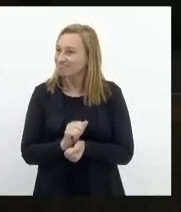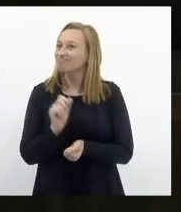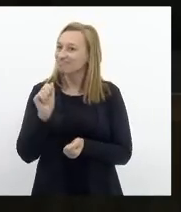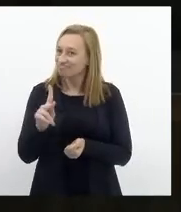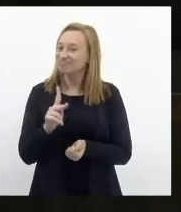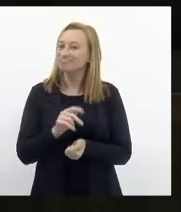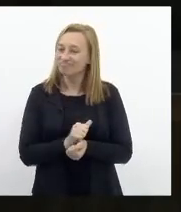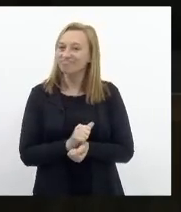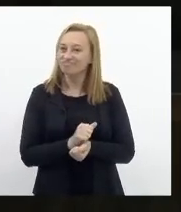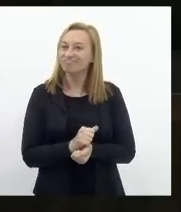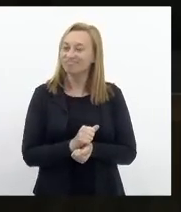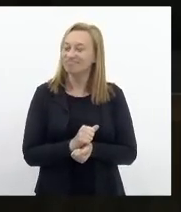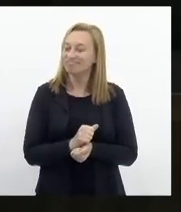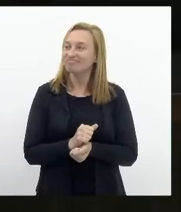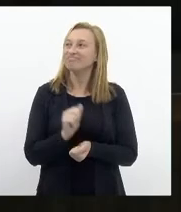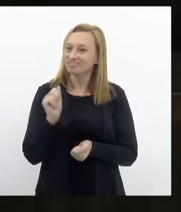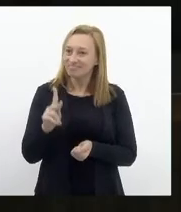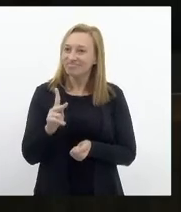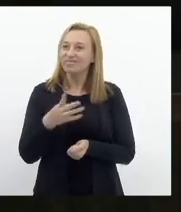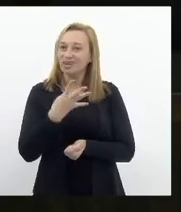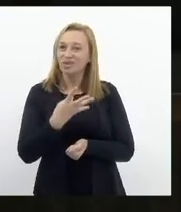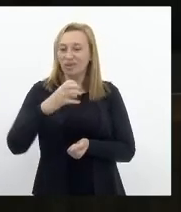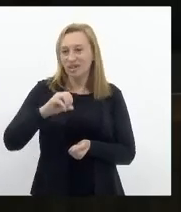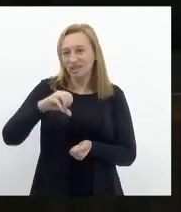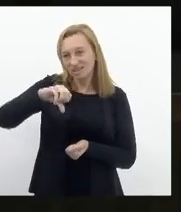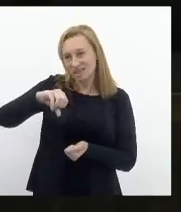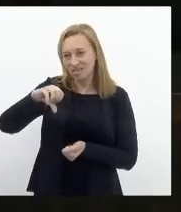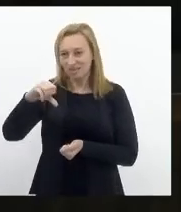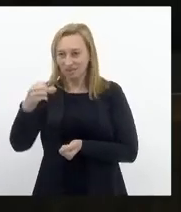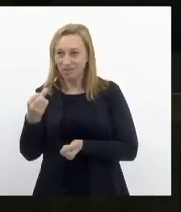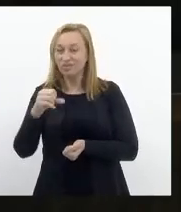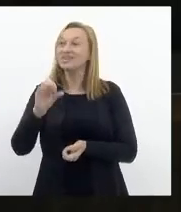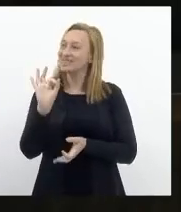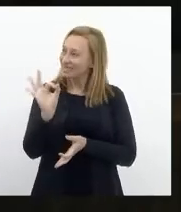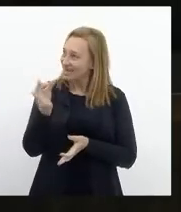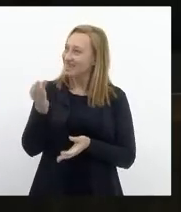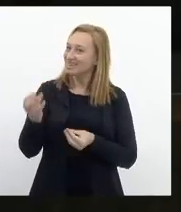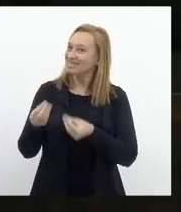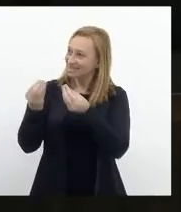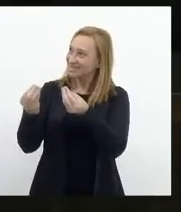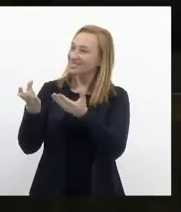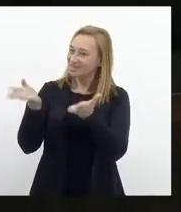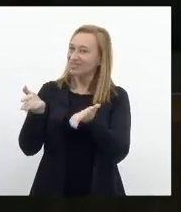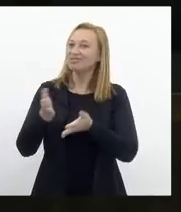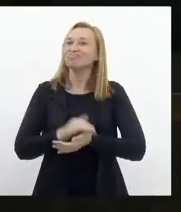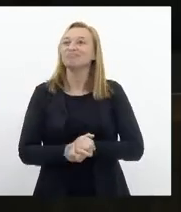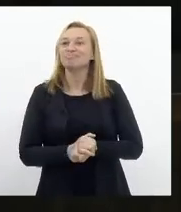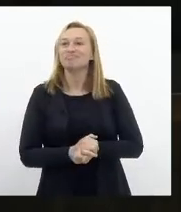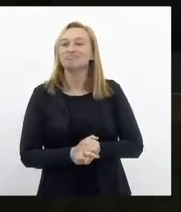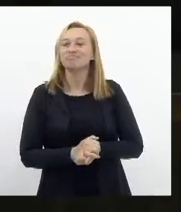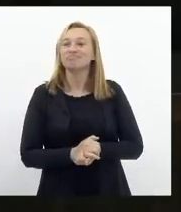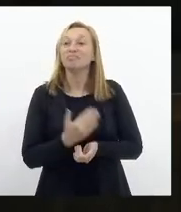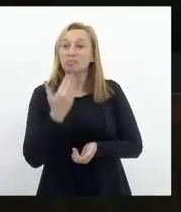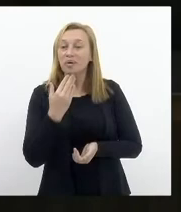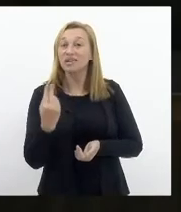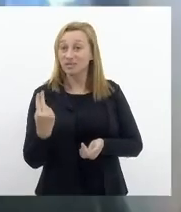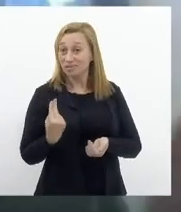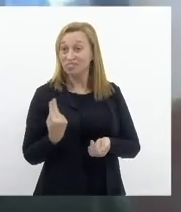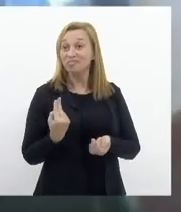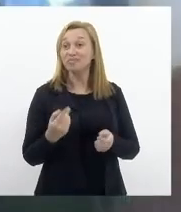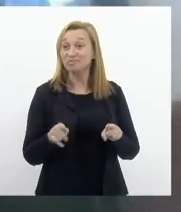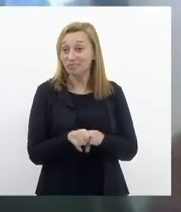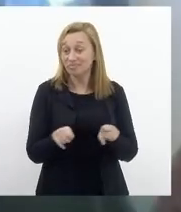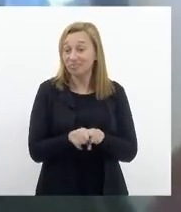Coautoria, o meu projeto 4009, se eu não... Concedido ao meu projeto coautoria... Eu peço também, deputada Tia Ju,